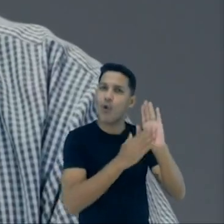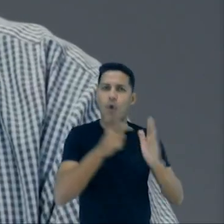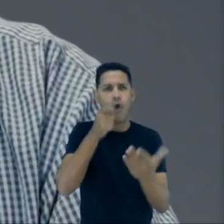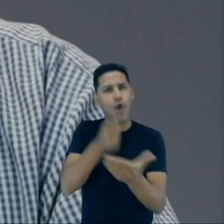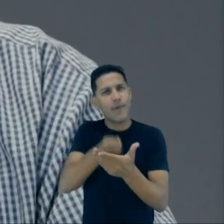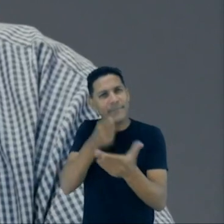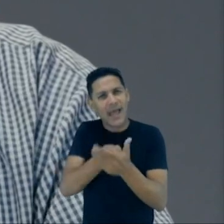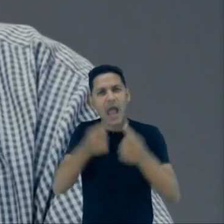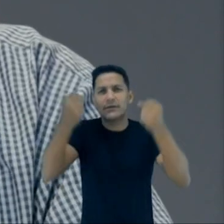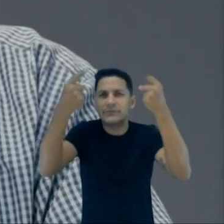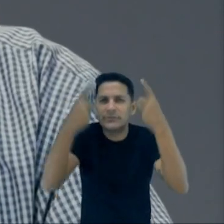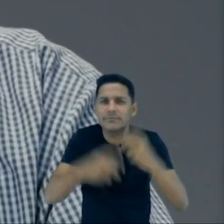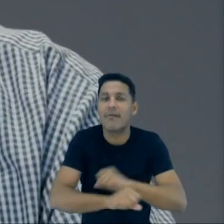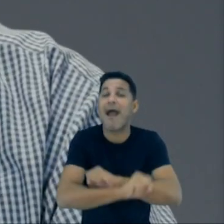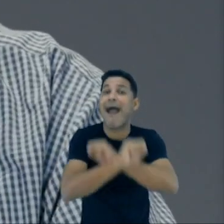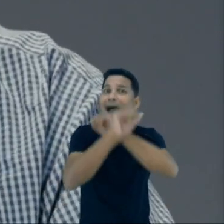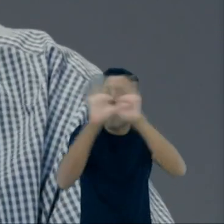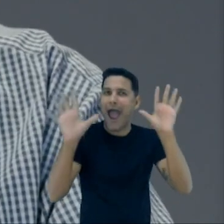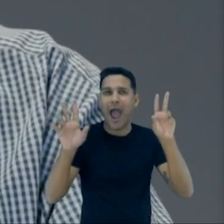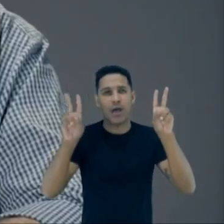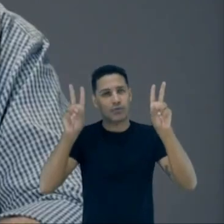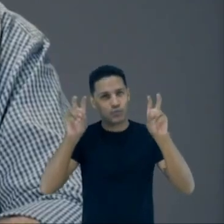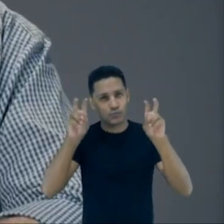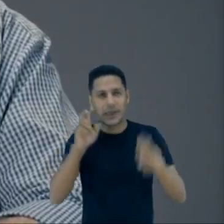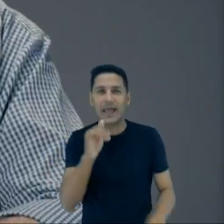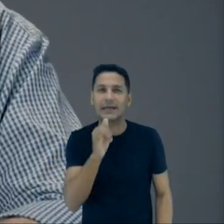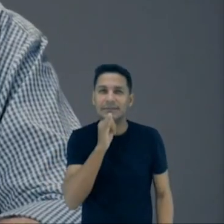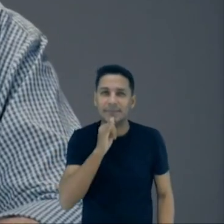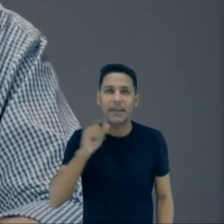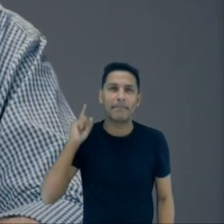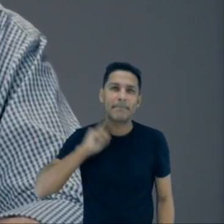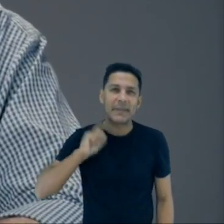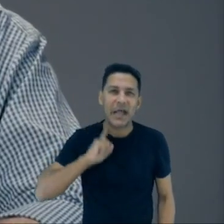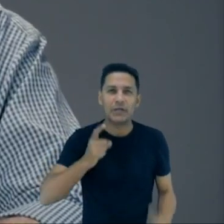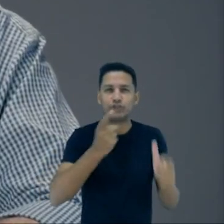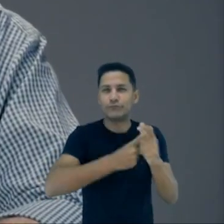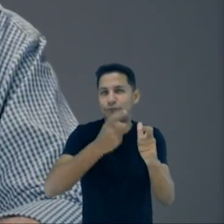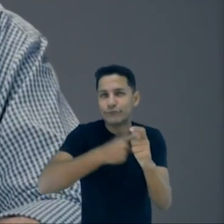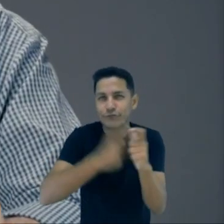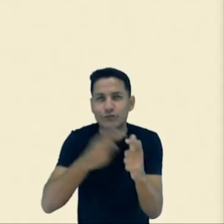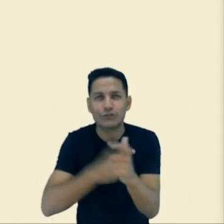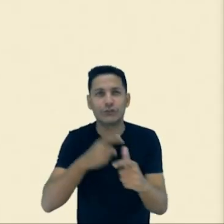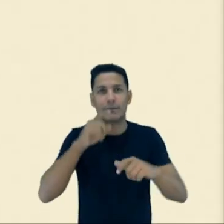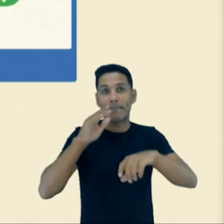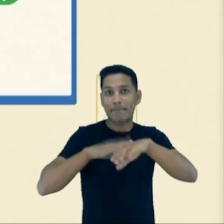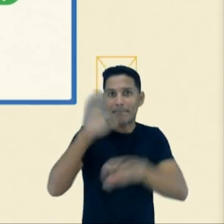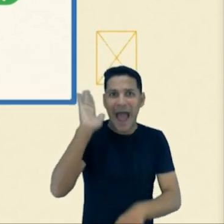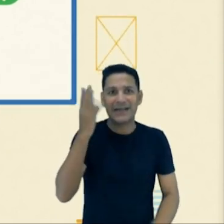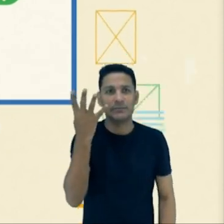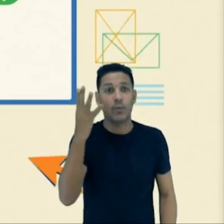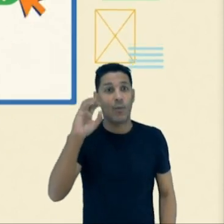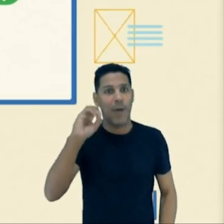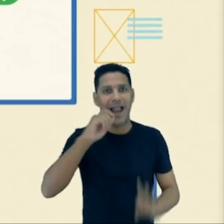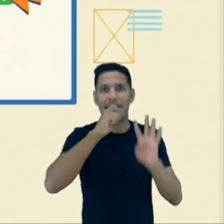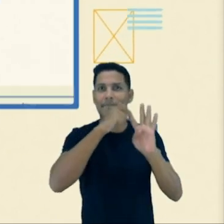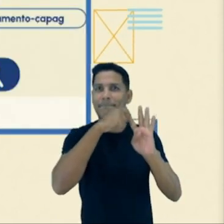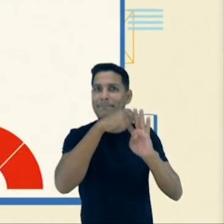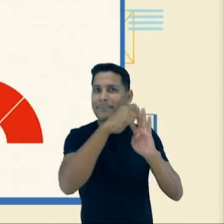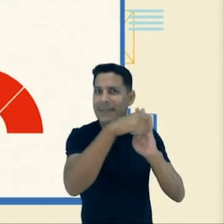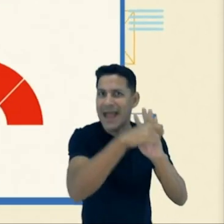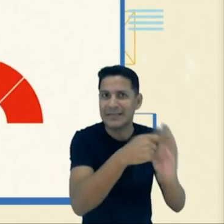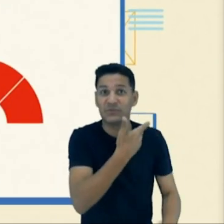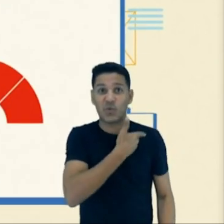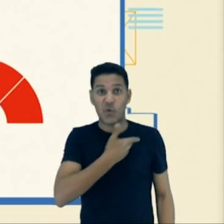isso, minha obrigação nessa campanha é te explicar da forma mais clara possível esse assunto. Por exemplo, explicar que o governo